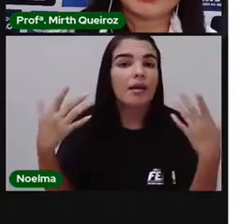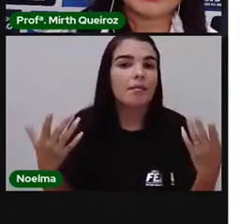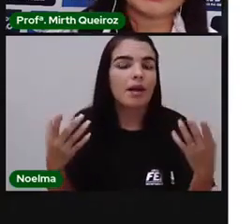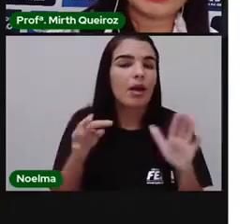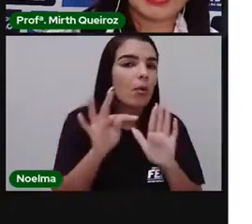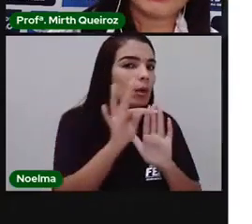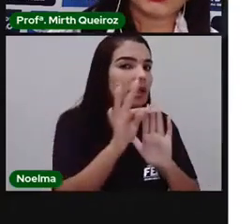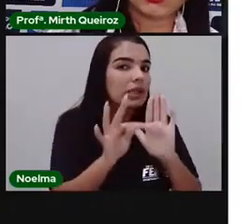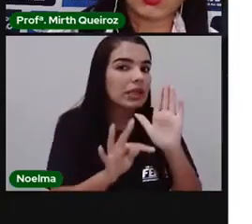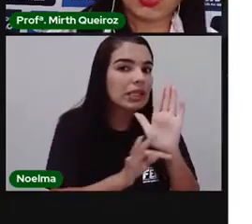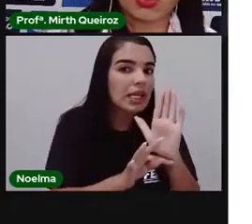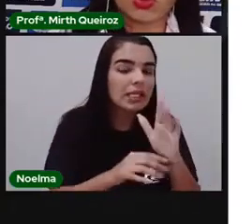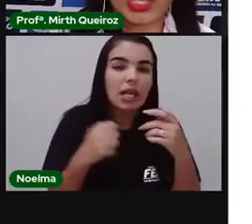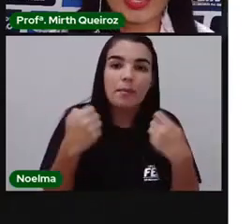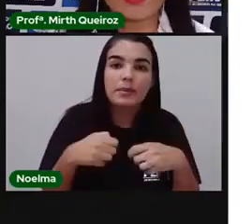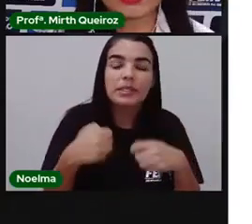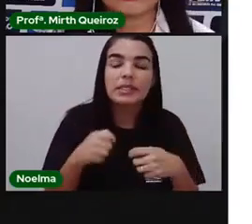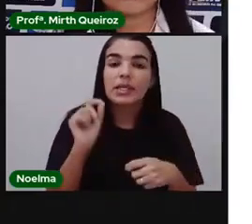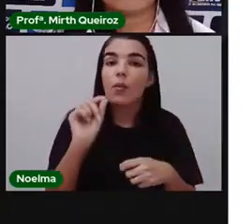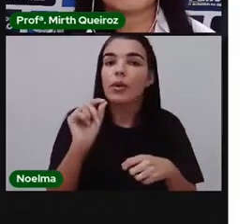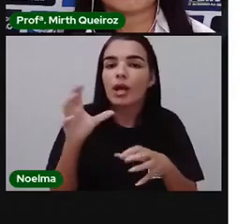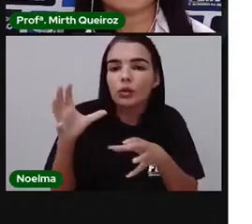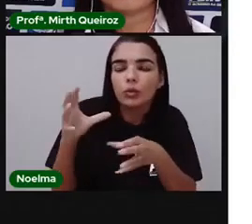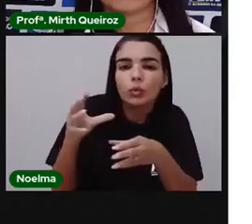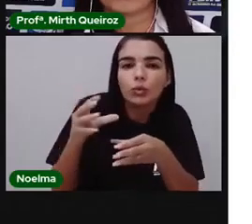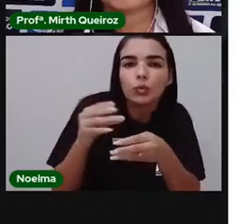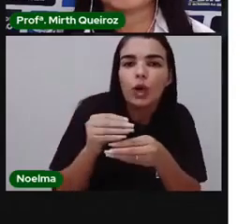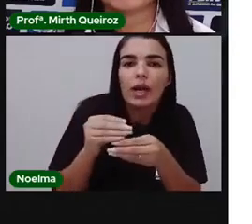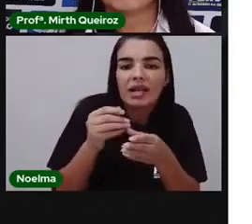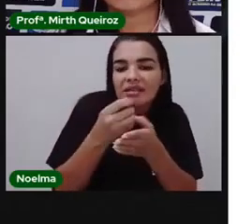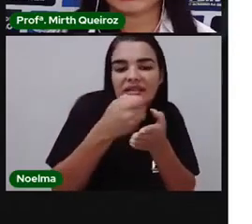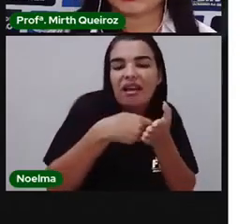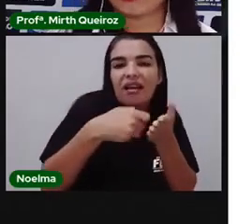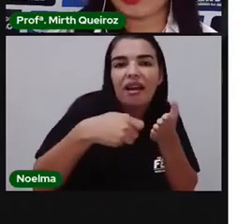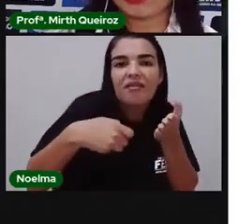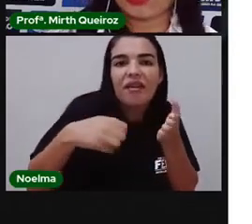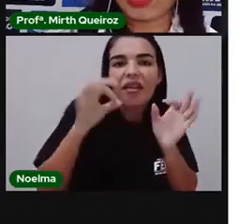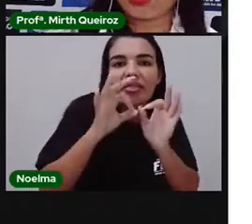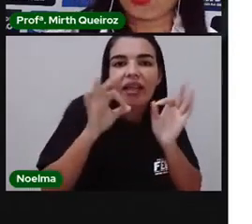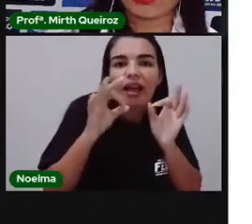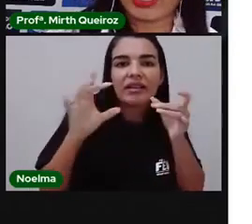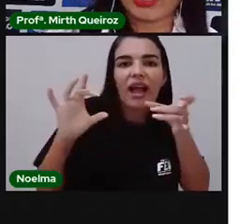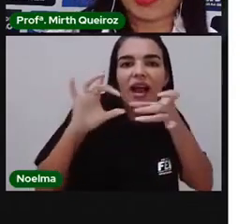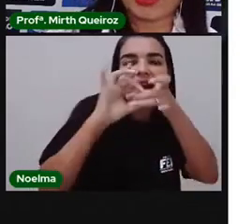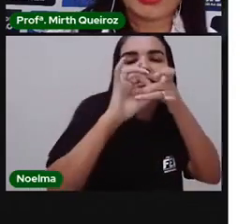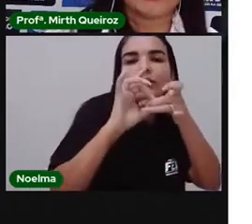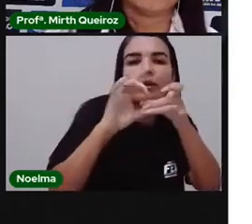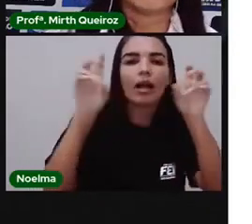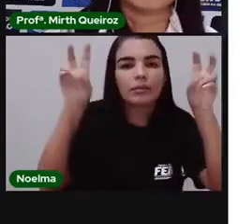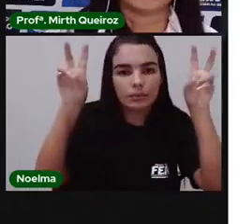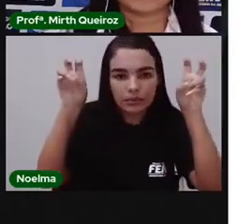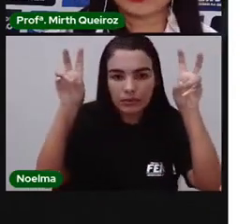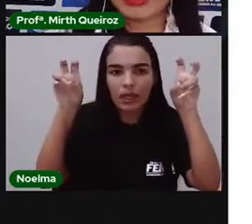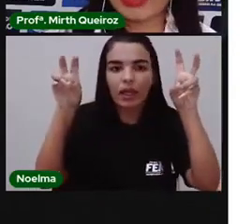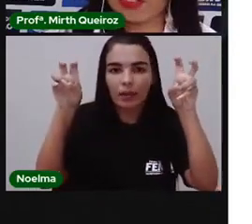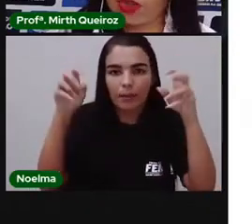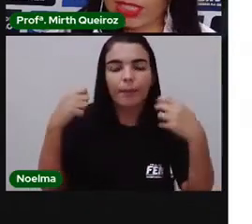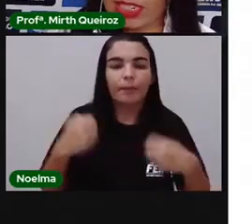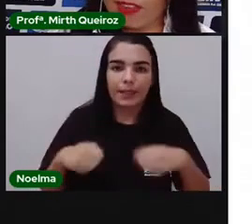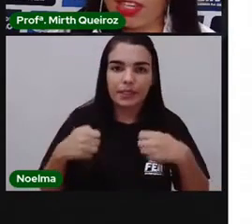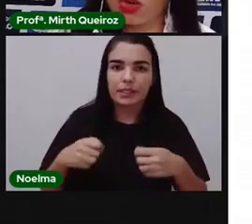ele tem que estar enxuto, né? Vocês não vão escrever coisas que não estejam relacionadas com o tema. Vocês vão